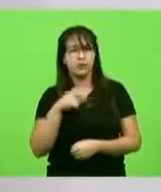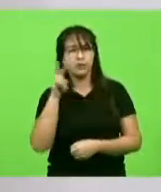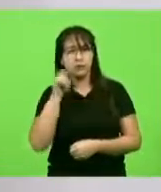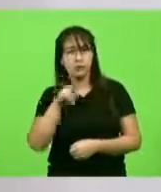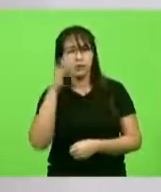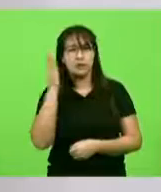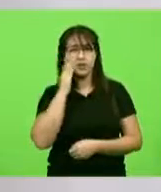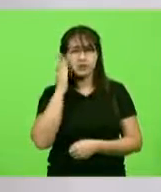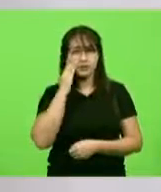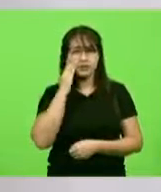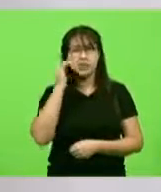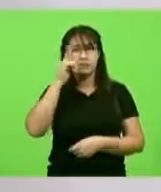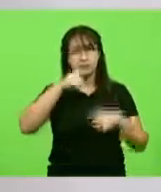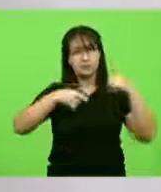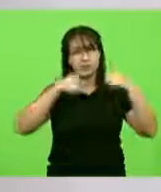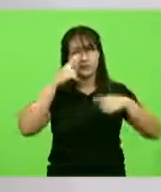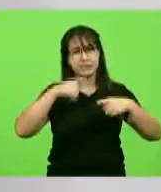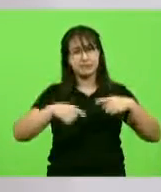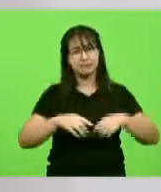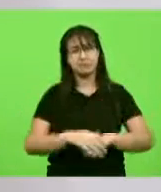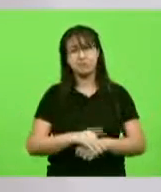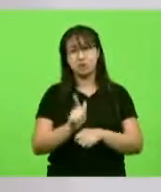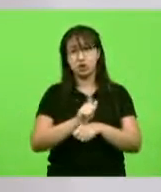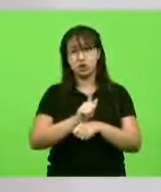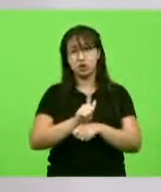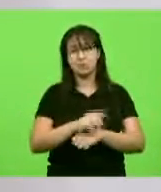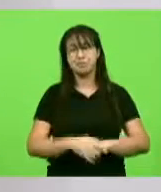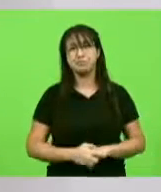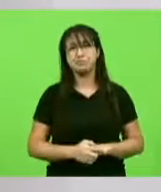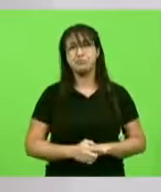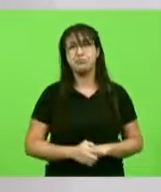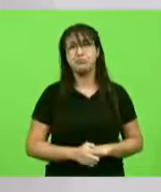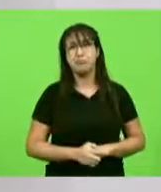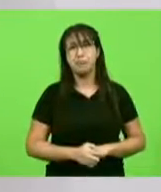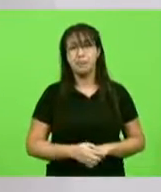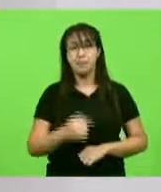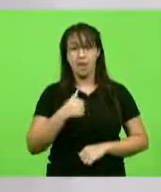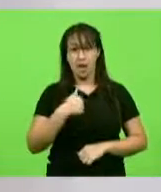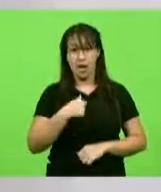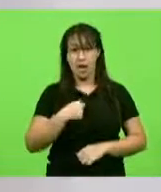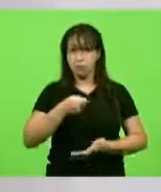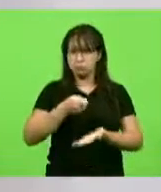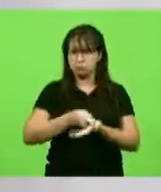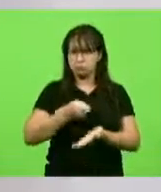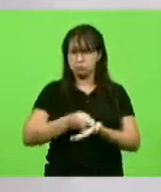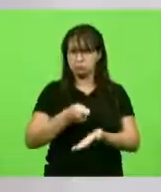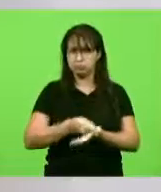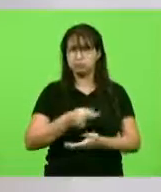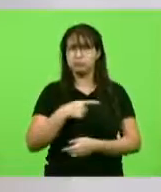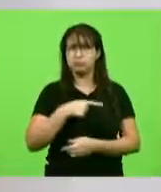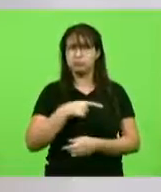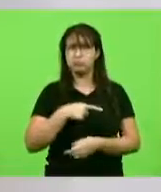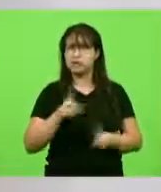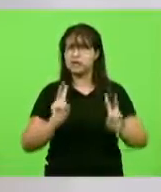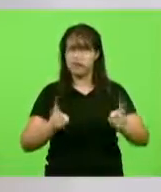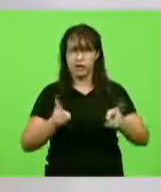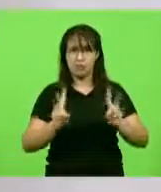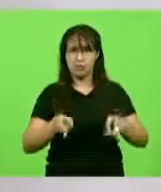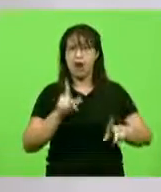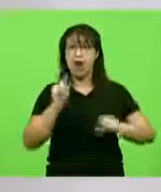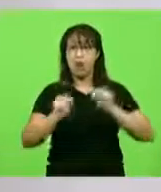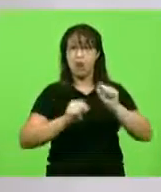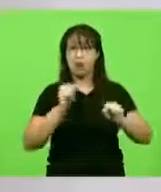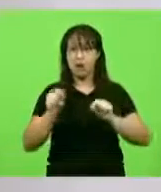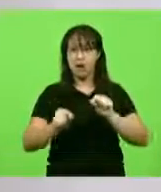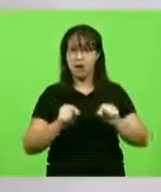vocês lembram que eu tenho sido um cobrador insistente nesses